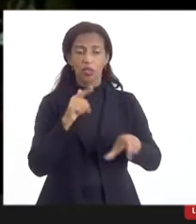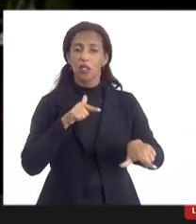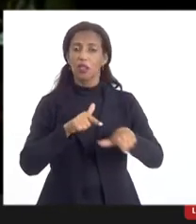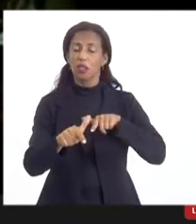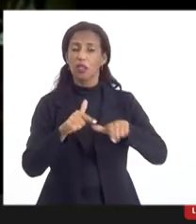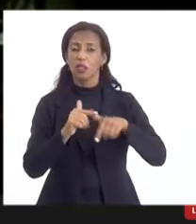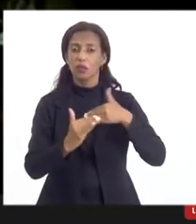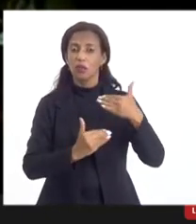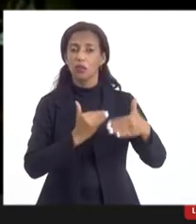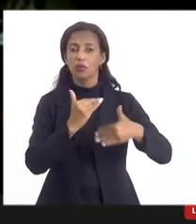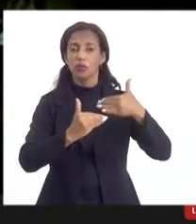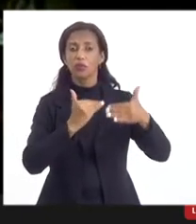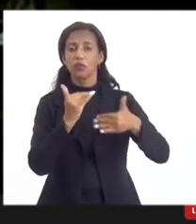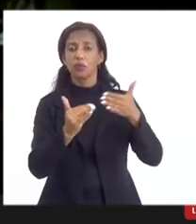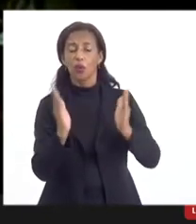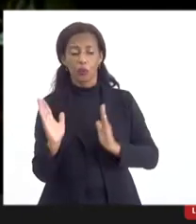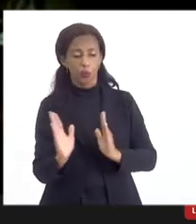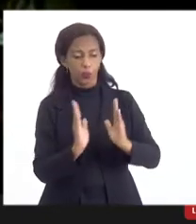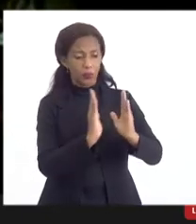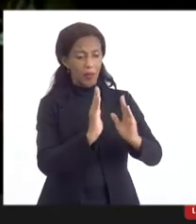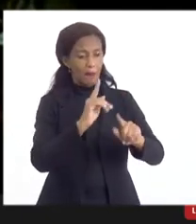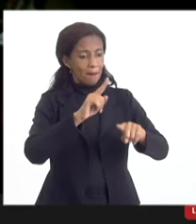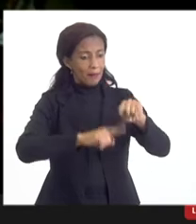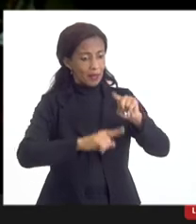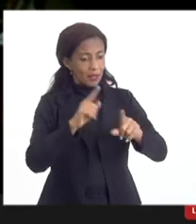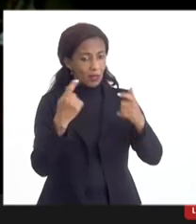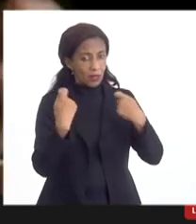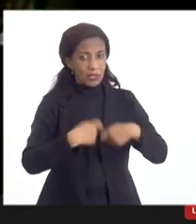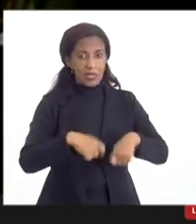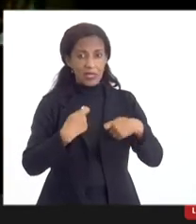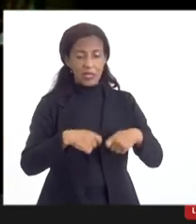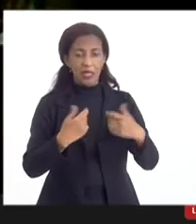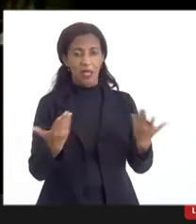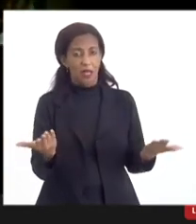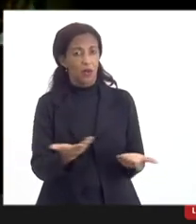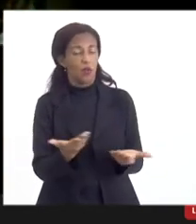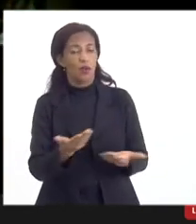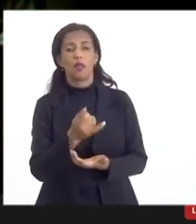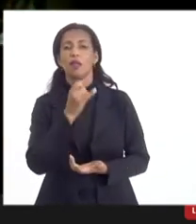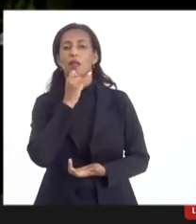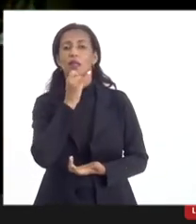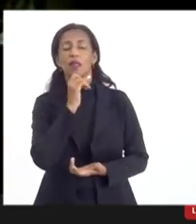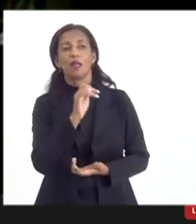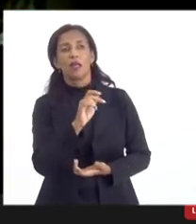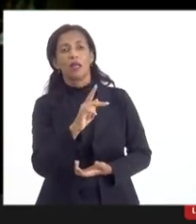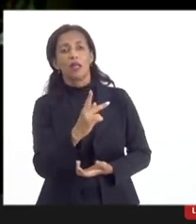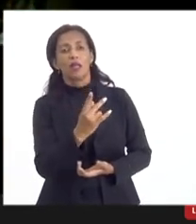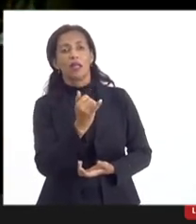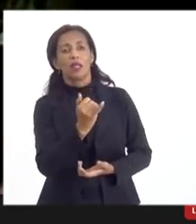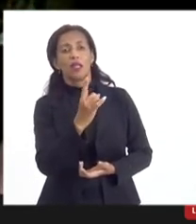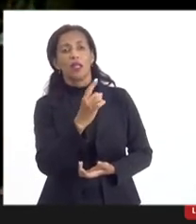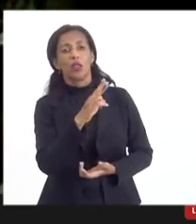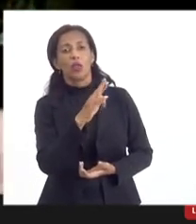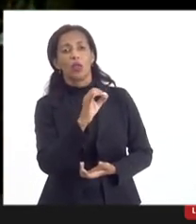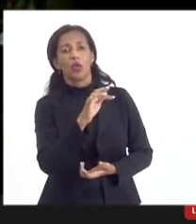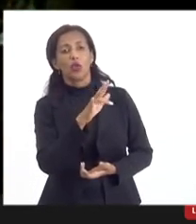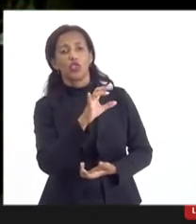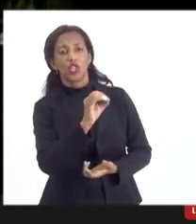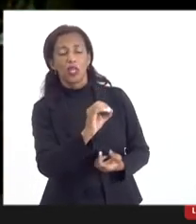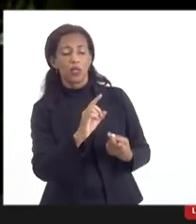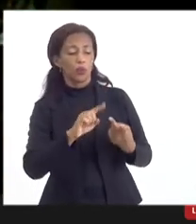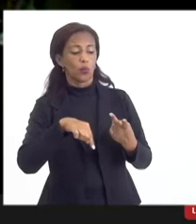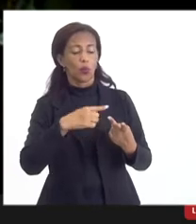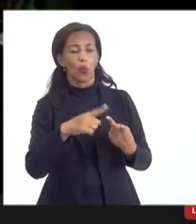no desenvolvimento de determinados materiais que são necessários, por exemplo, agora no caso do hidrogênio ou no caso da produção do gás